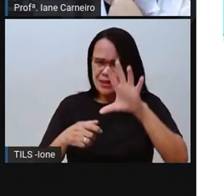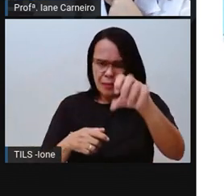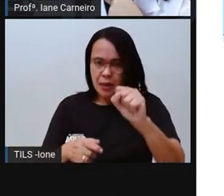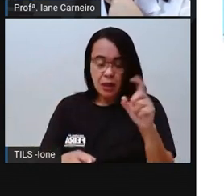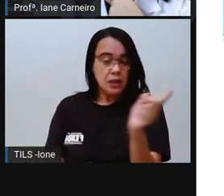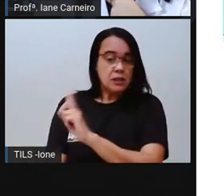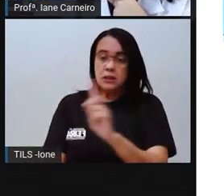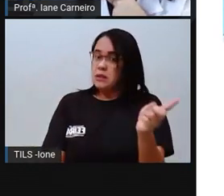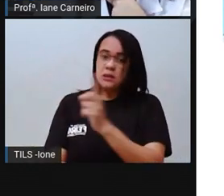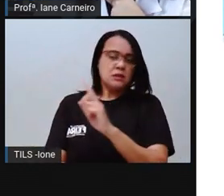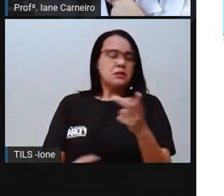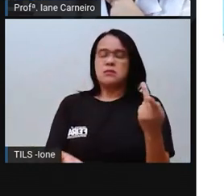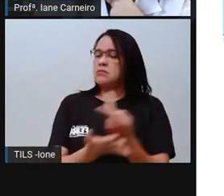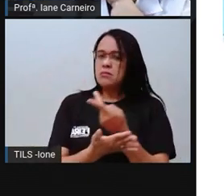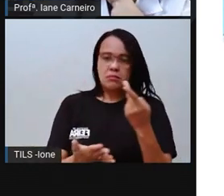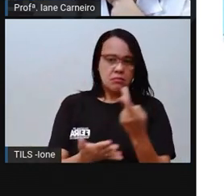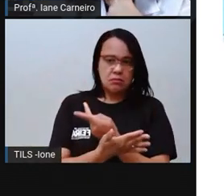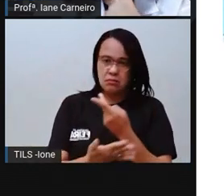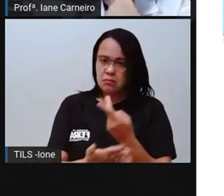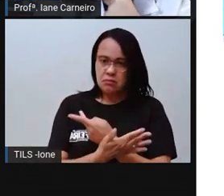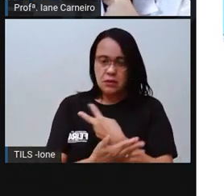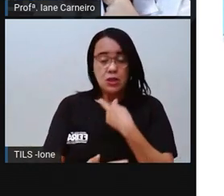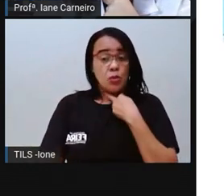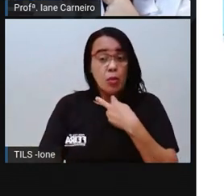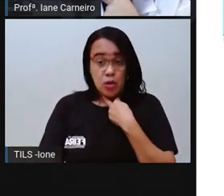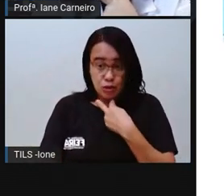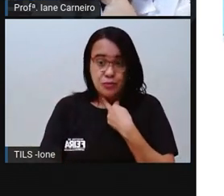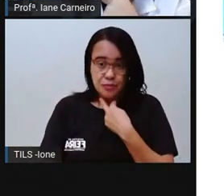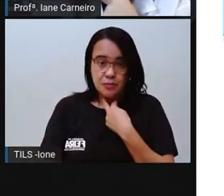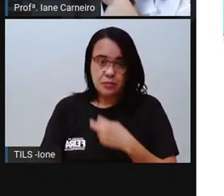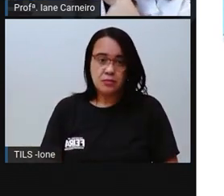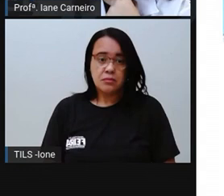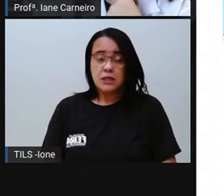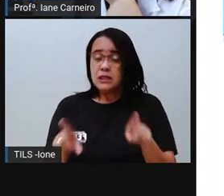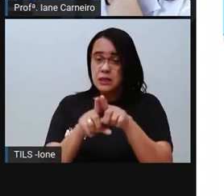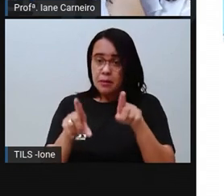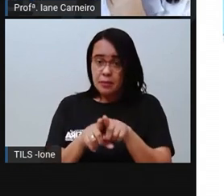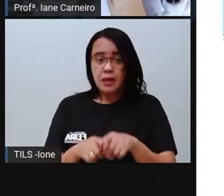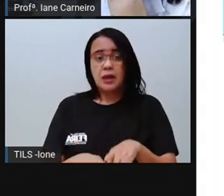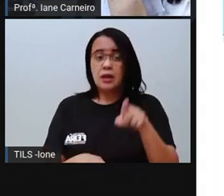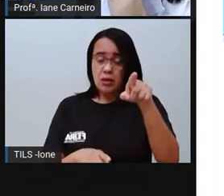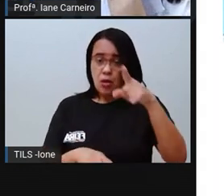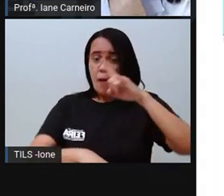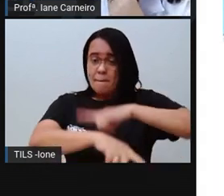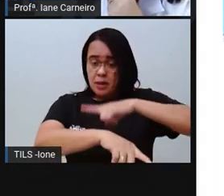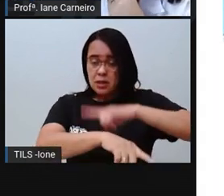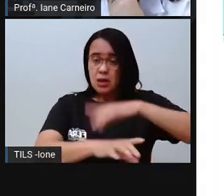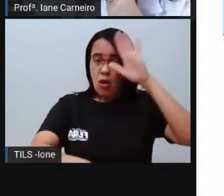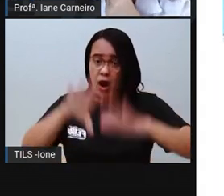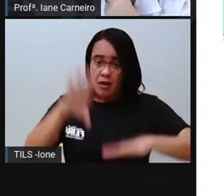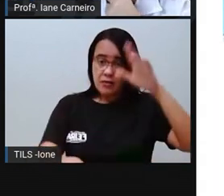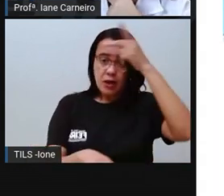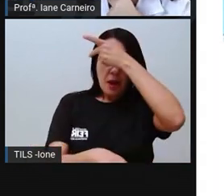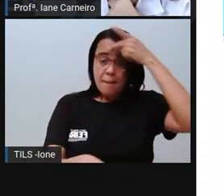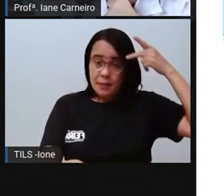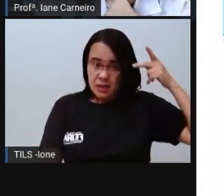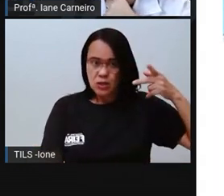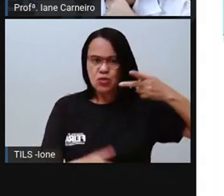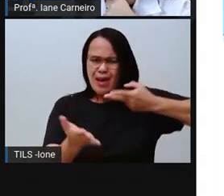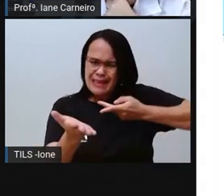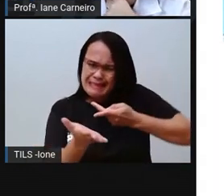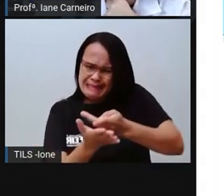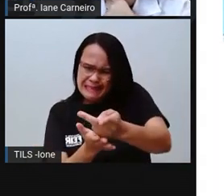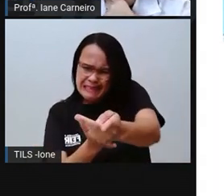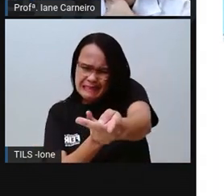E no banheiro tem o risco de escorregão, né? De cair, de queda. Então, o ideal é que no banheiro não haja esses